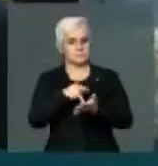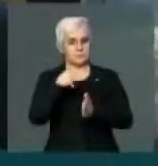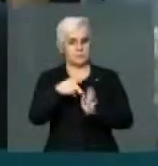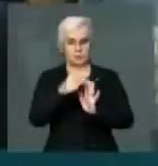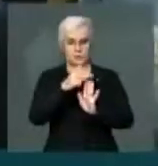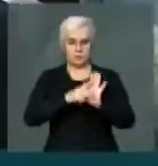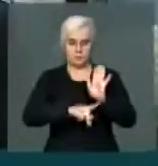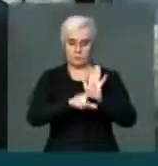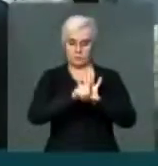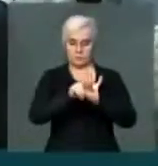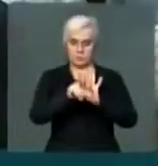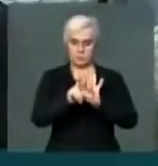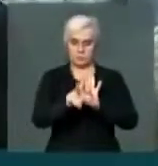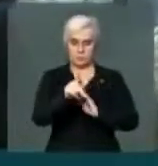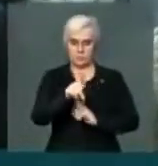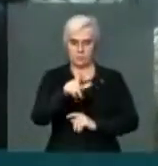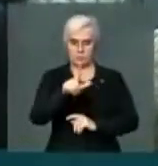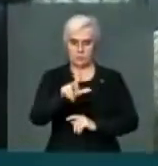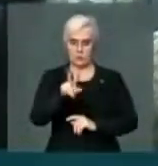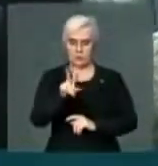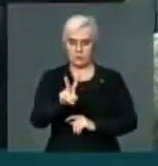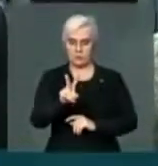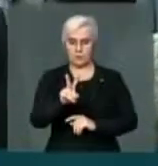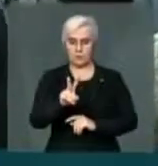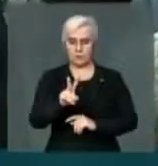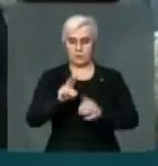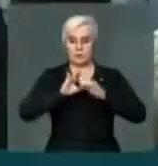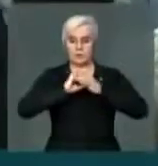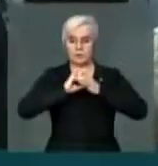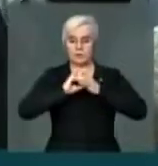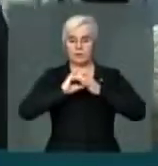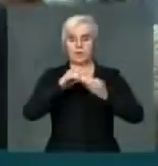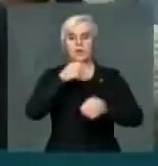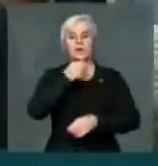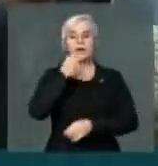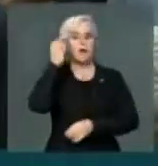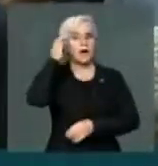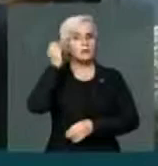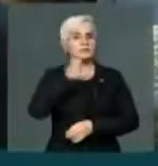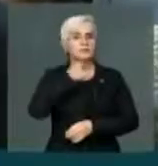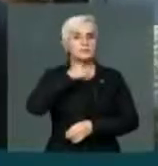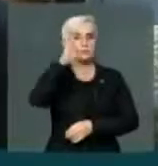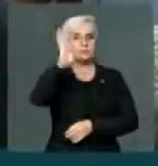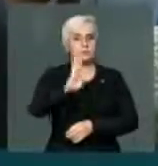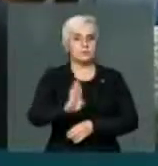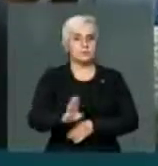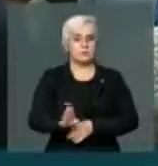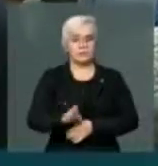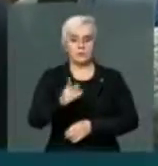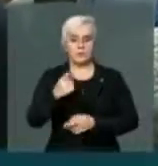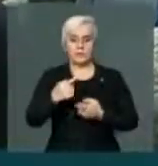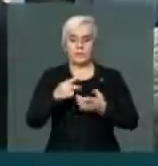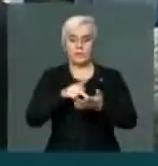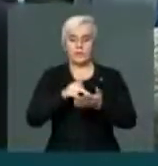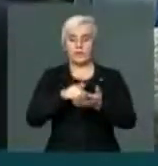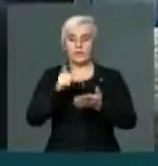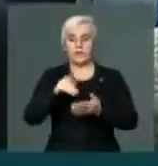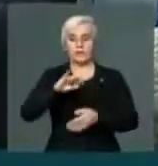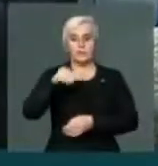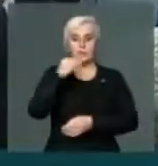PLV sobre a flexibilização da voz do Brasil é uma medida oportunista,